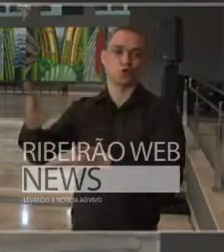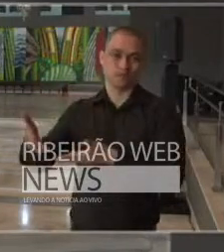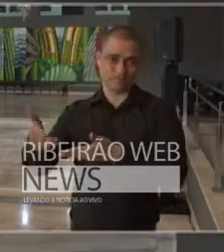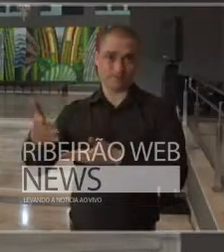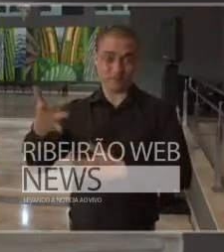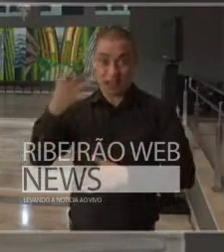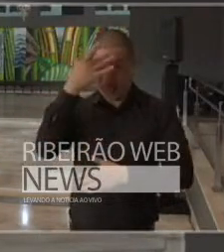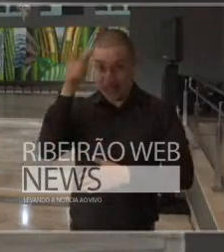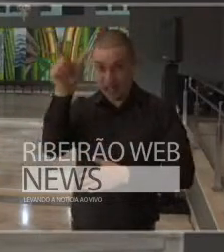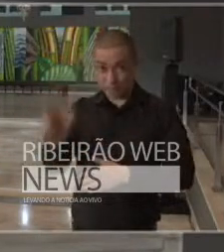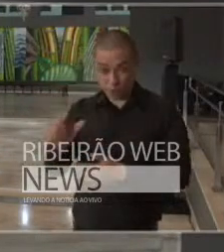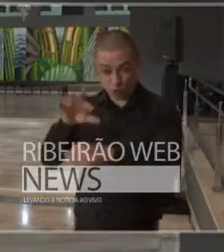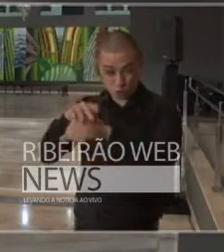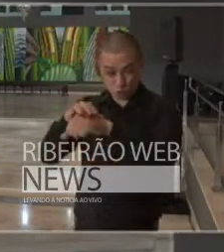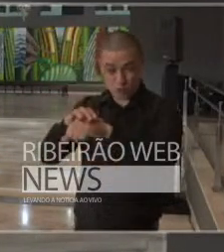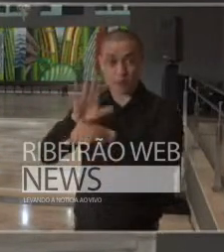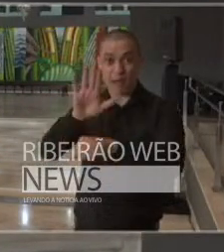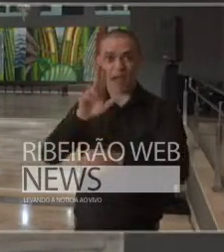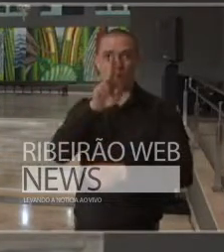UTI bem